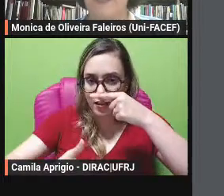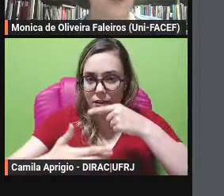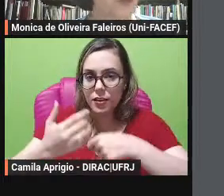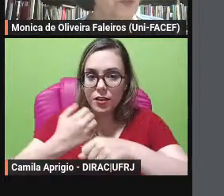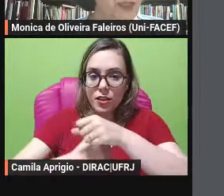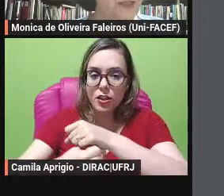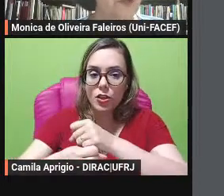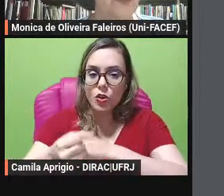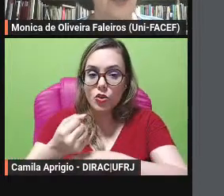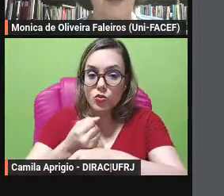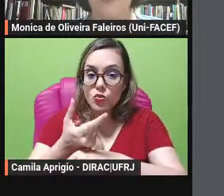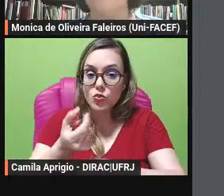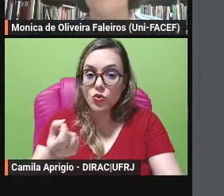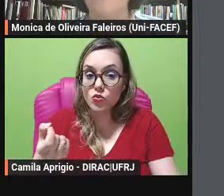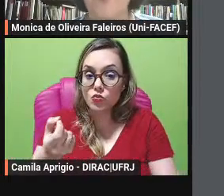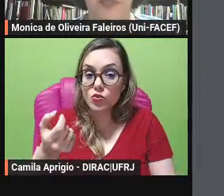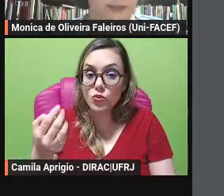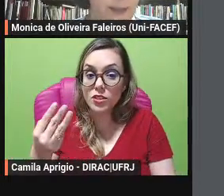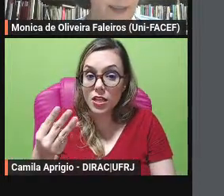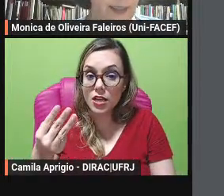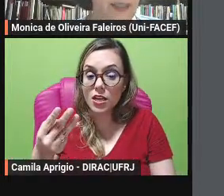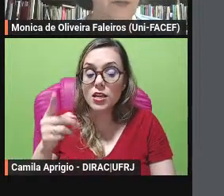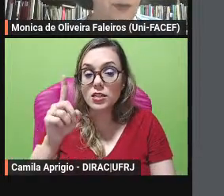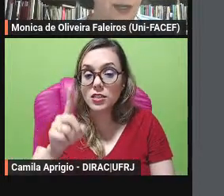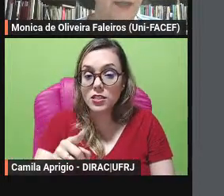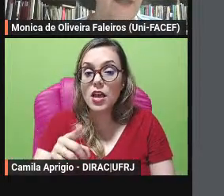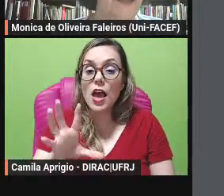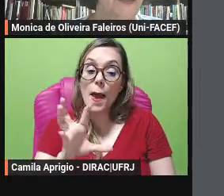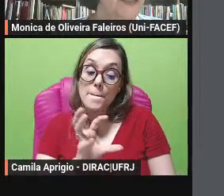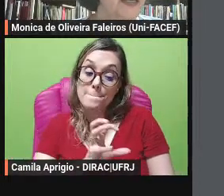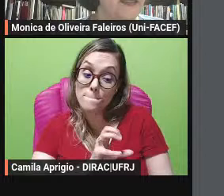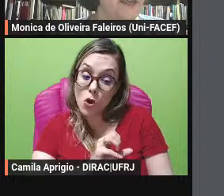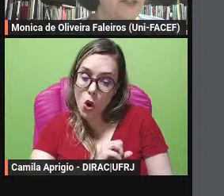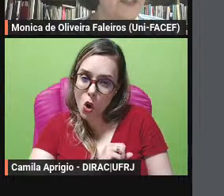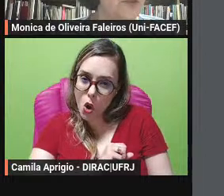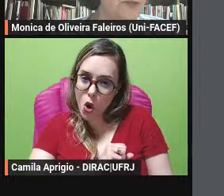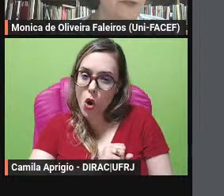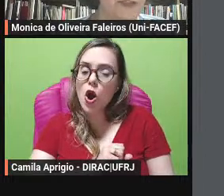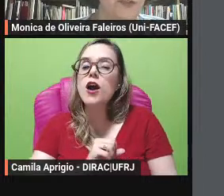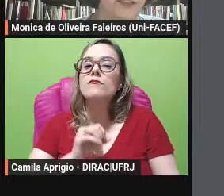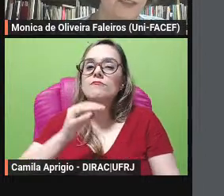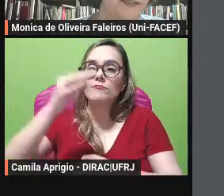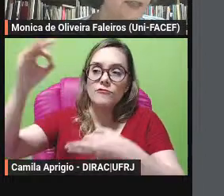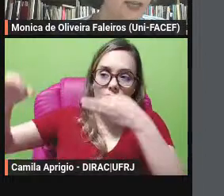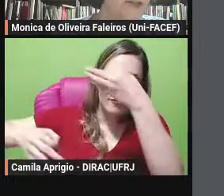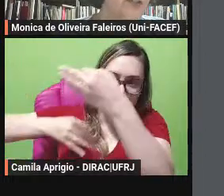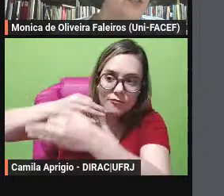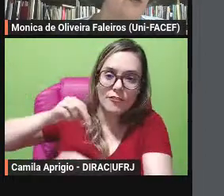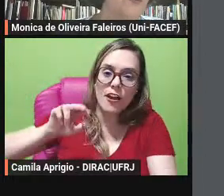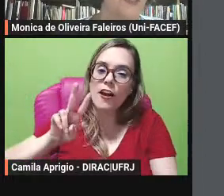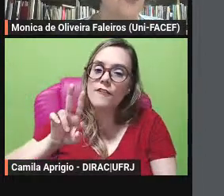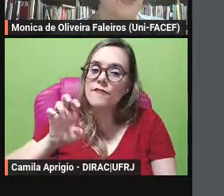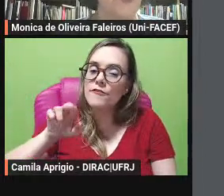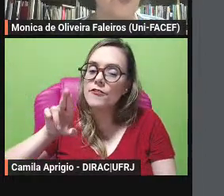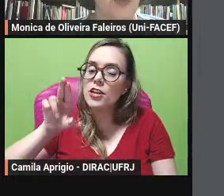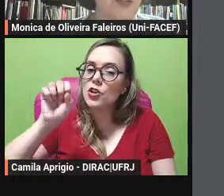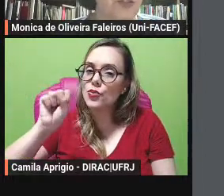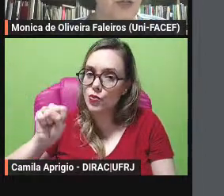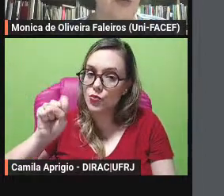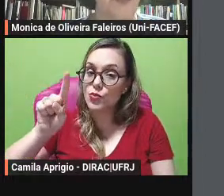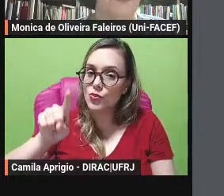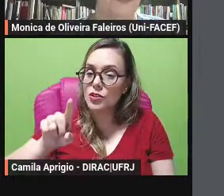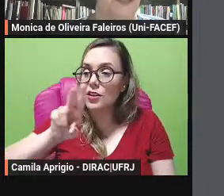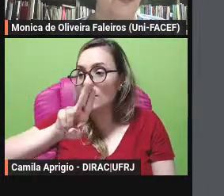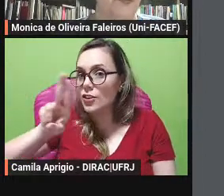inventado por Vênus se chamava Amora e aí ele vai e na versão de 1987 o sentimento de